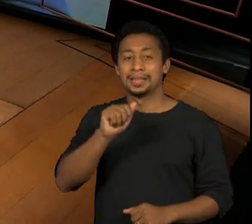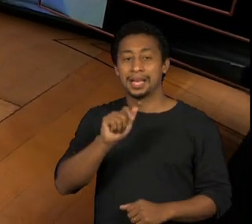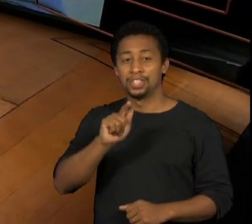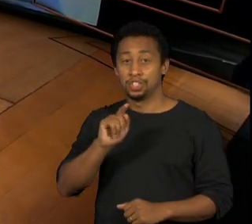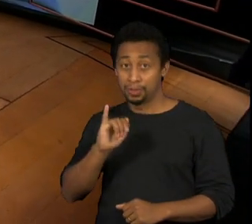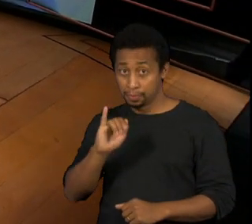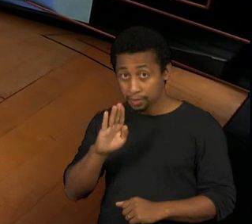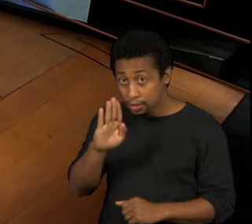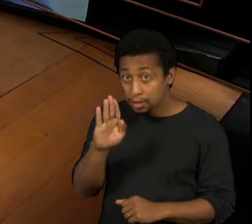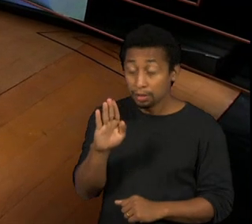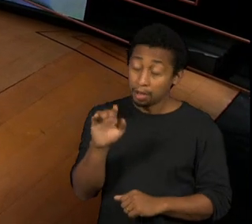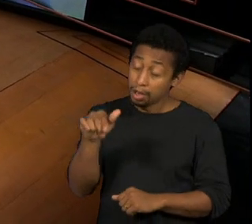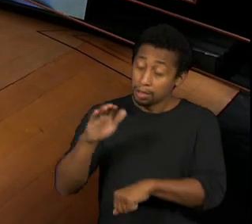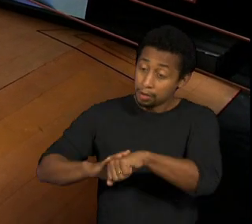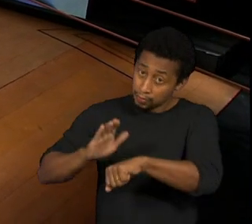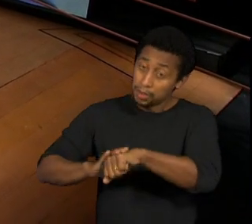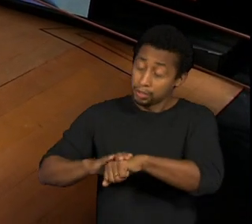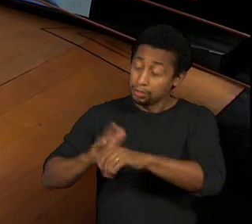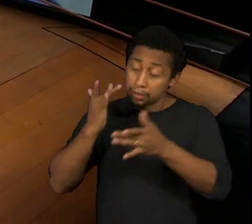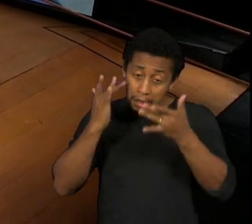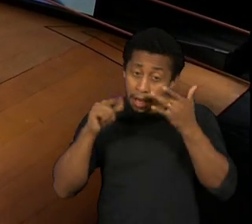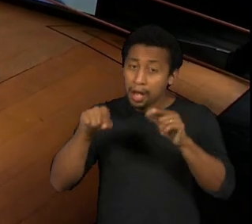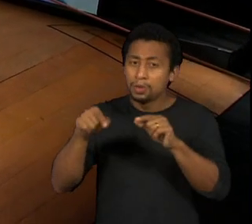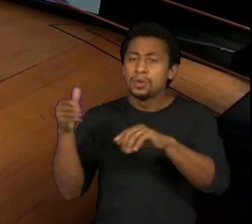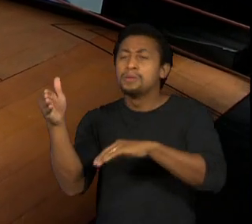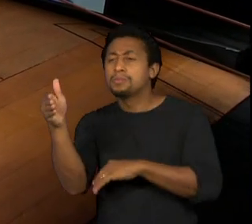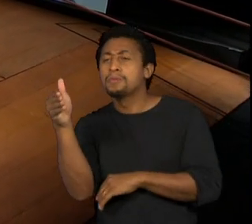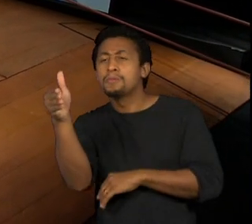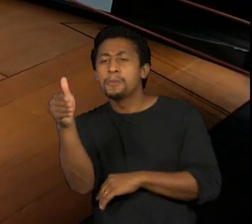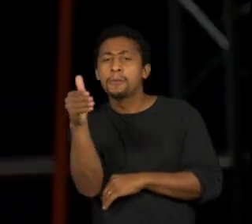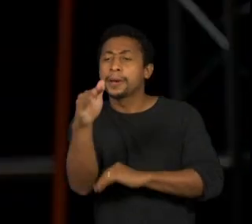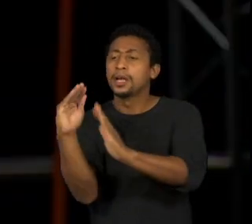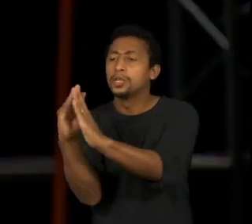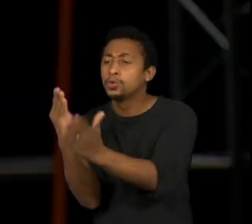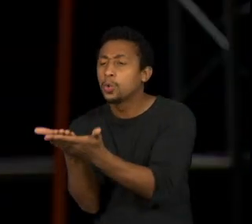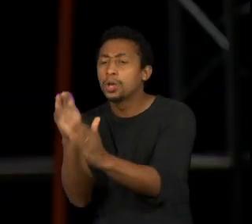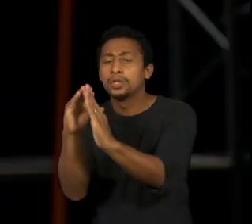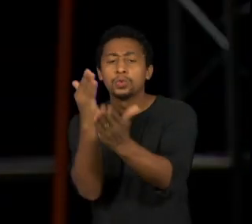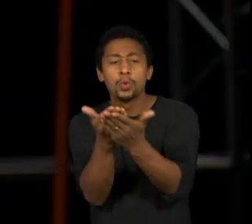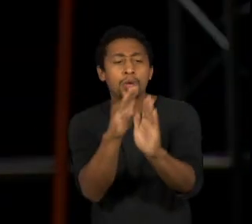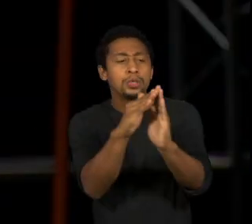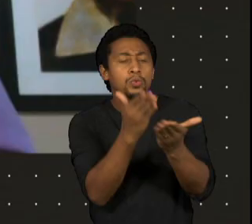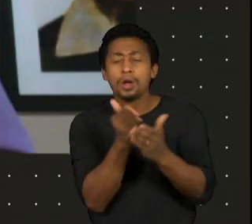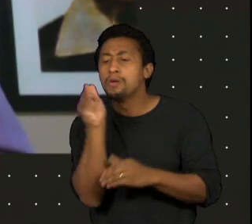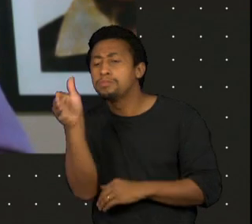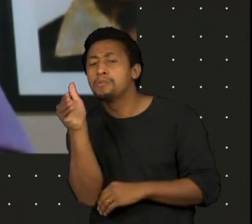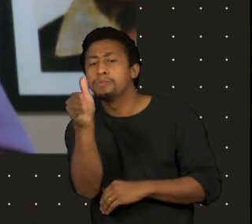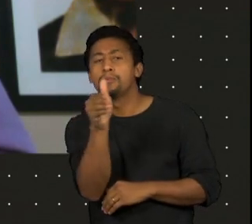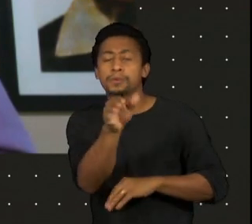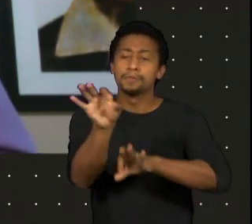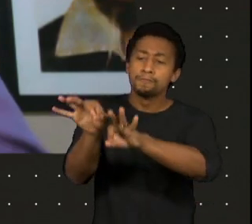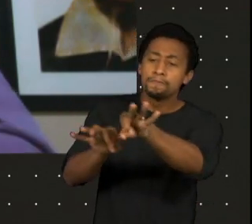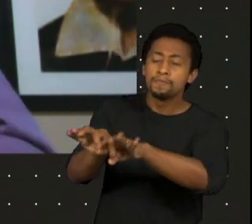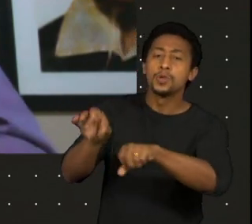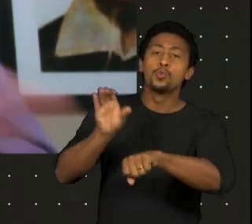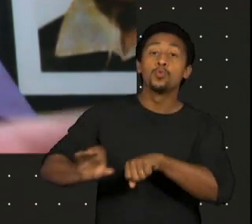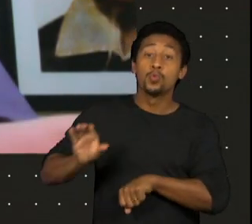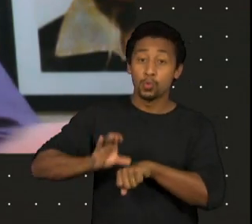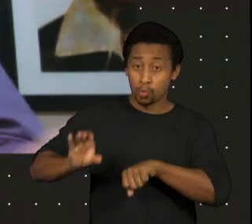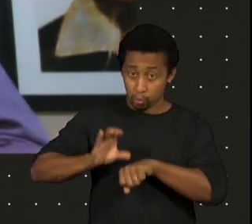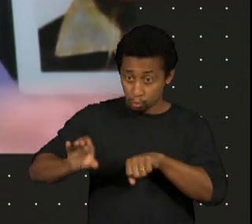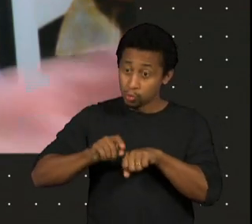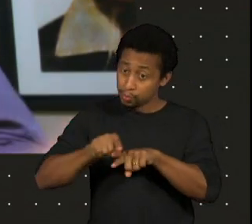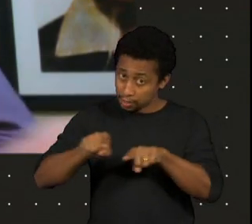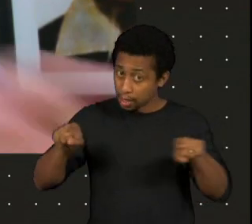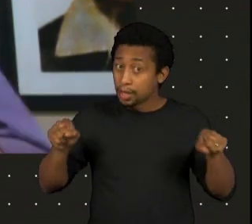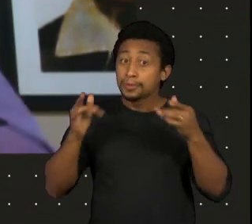nas escolas fazer um trabalho de formação, né? Vender os ingressos, inclusive, para os alunos. A gente comprava os